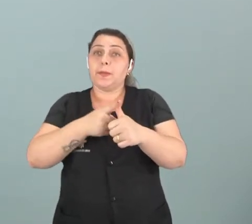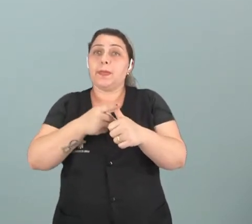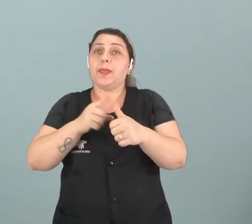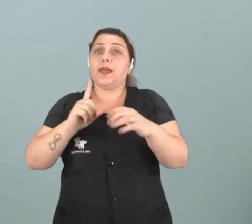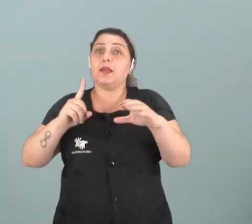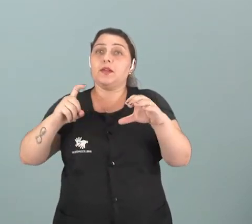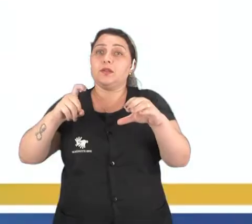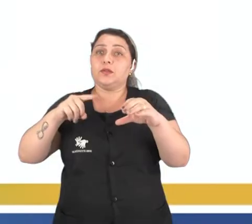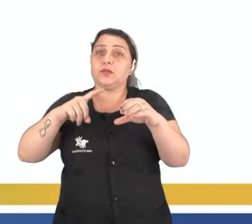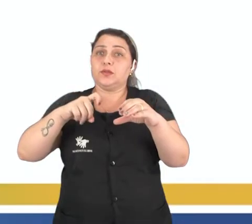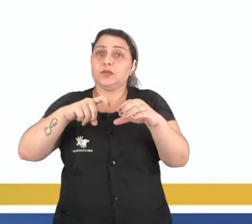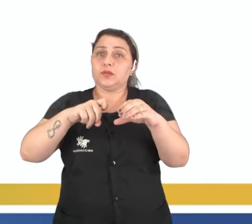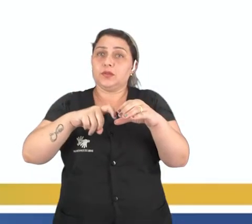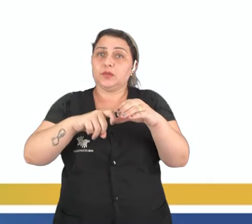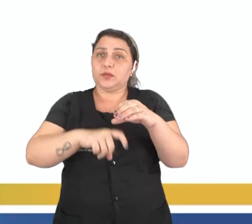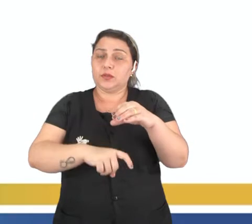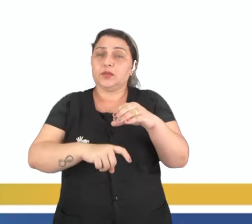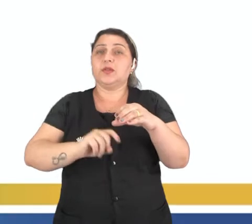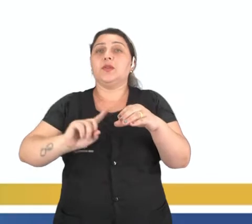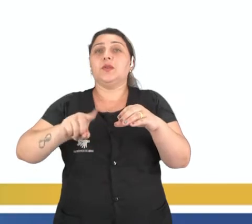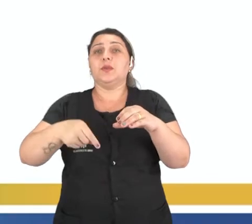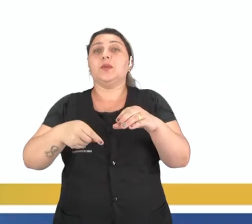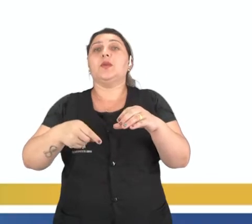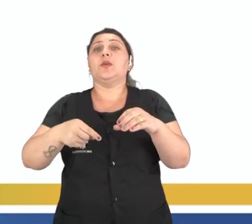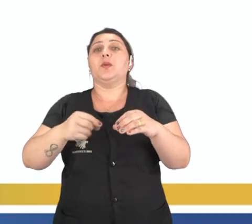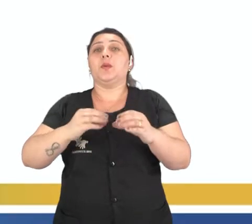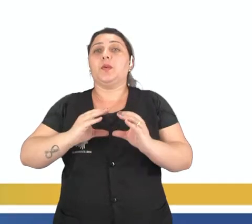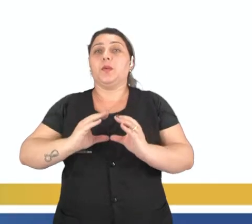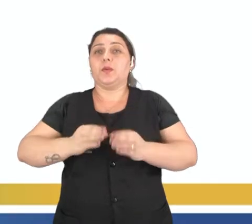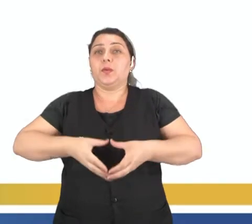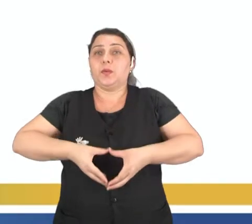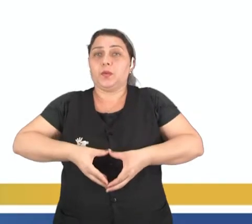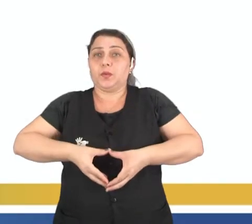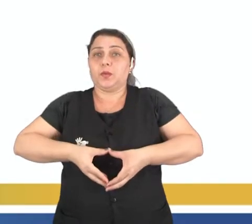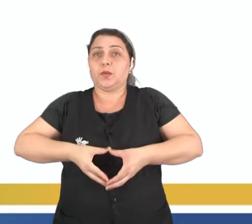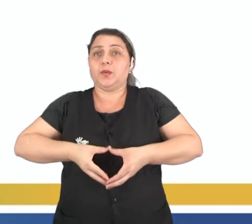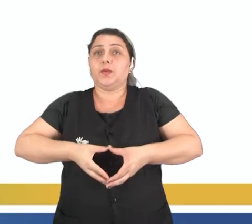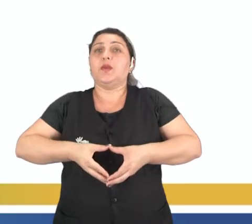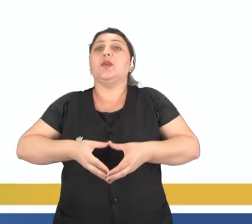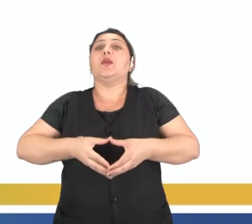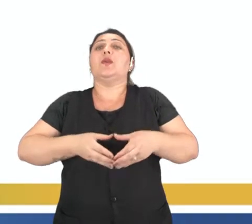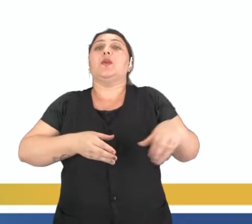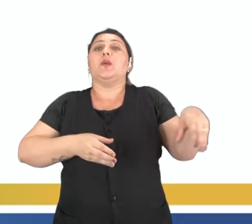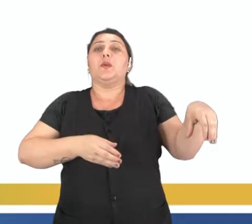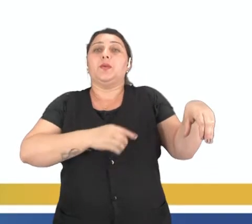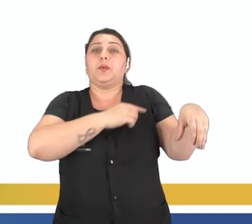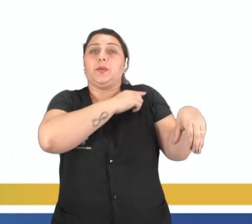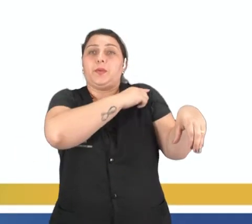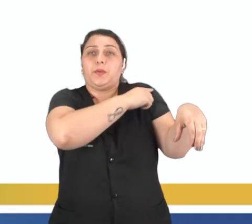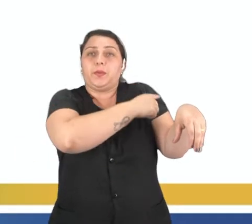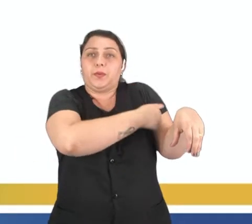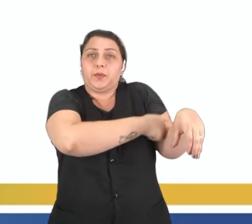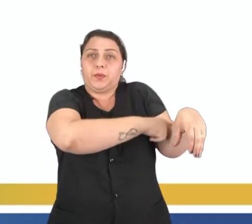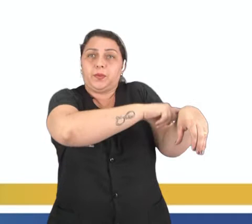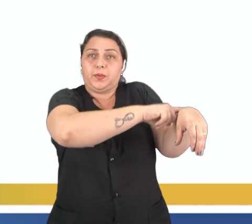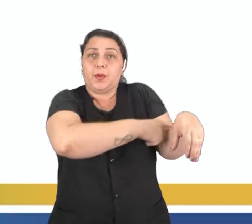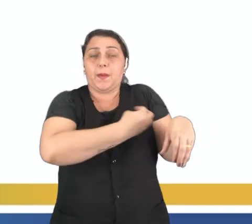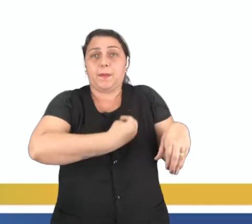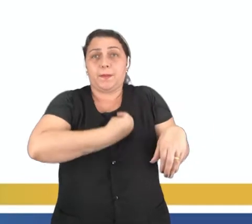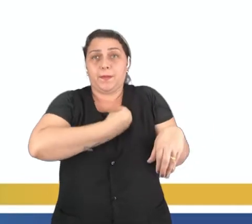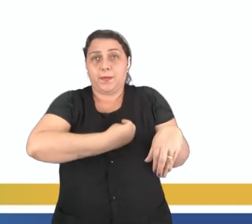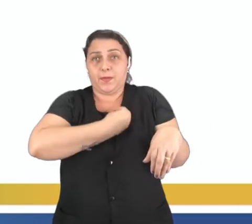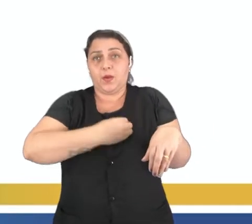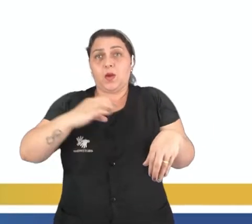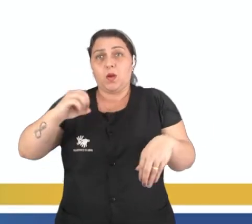vai entrar através da vagina, passa pelo útero, chega nas tubas uterinas, onde caso tenha a presença de um